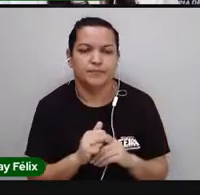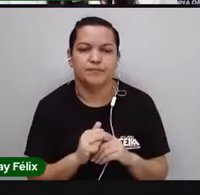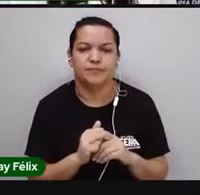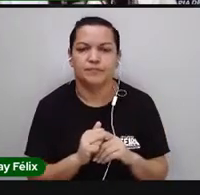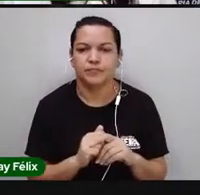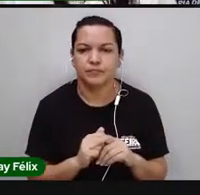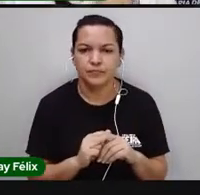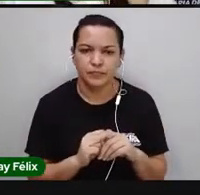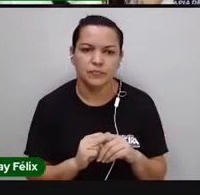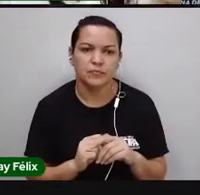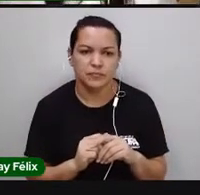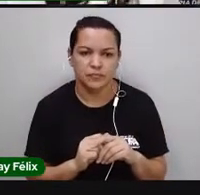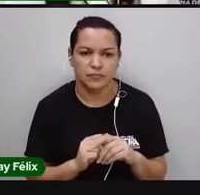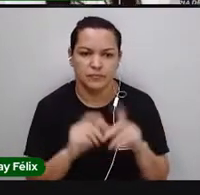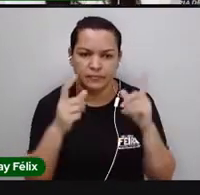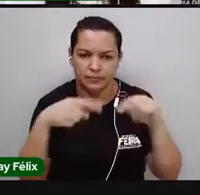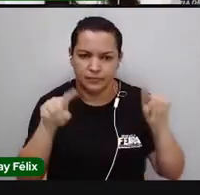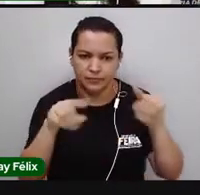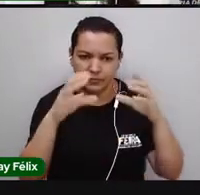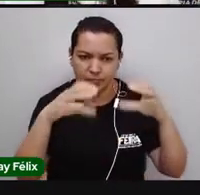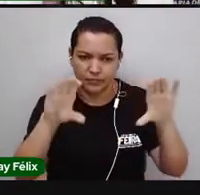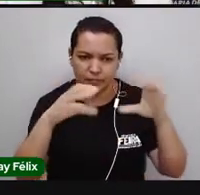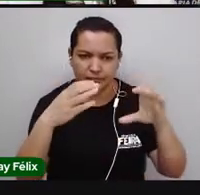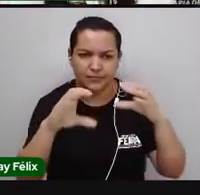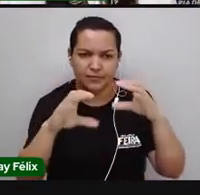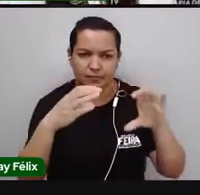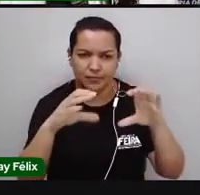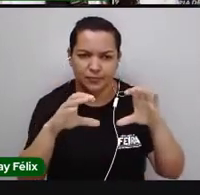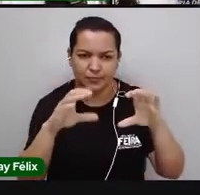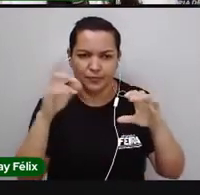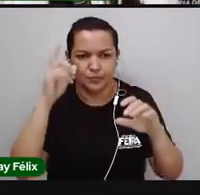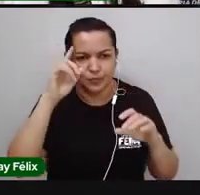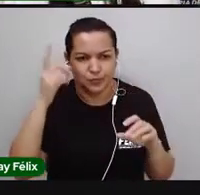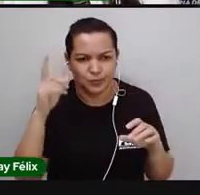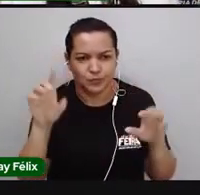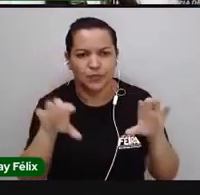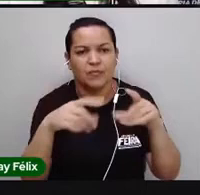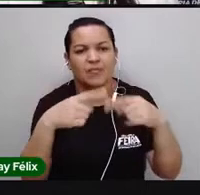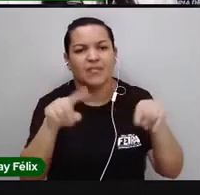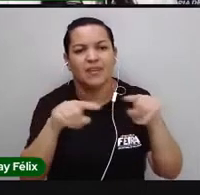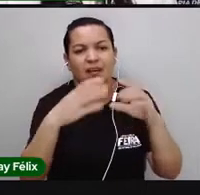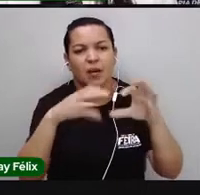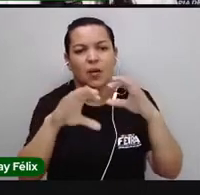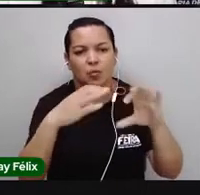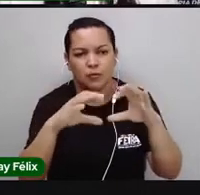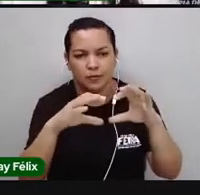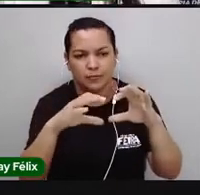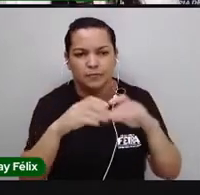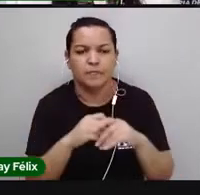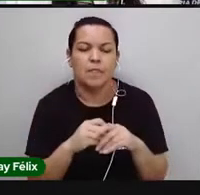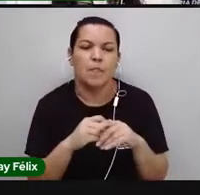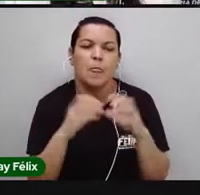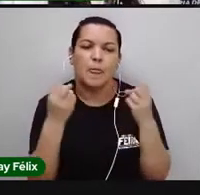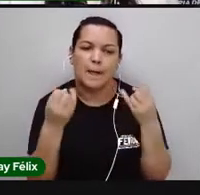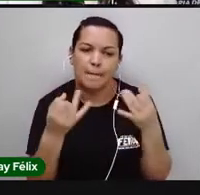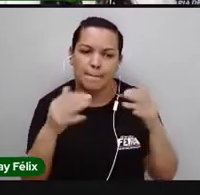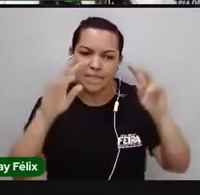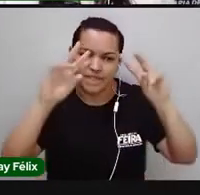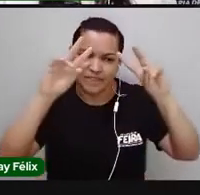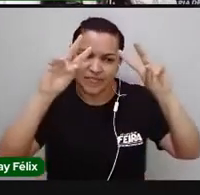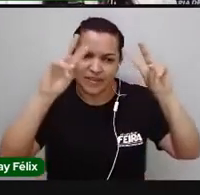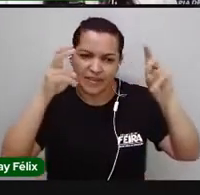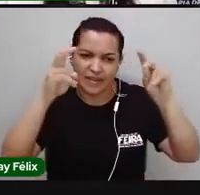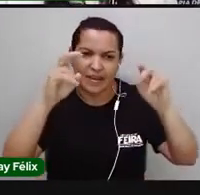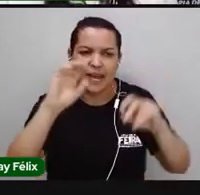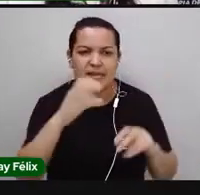lá. A música que eu trago, todo dia de música, né? A música que eu trouxe hoje foi A Ciência em Si.